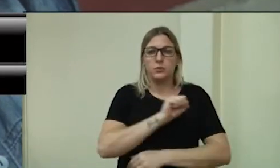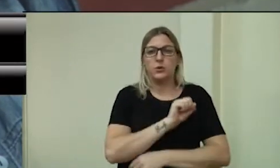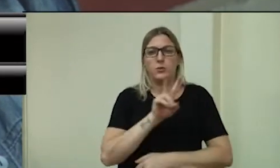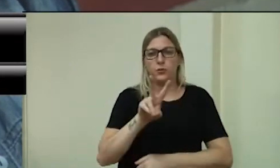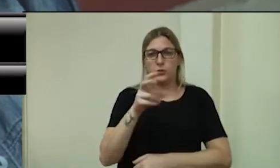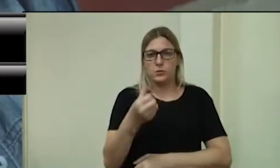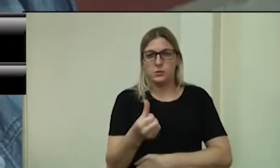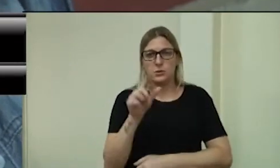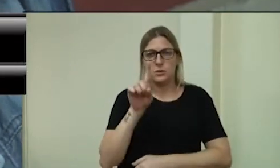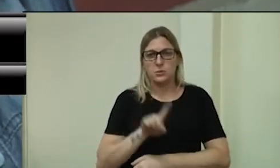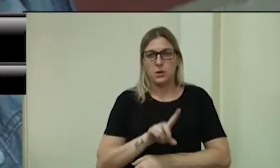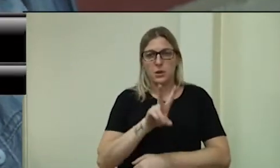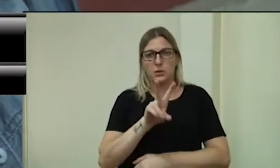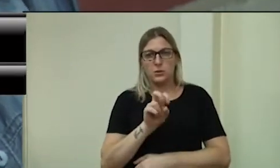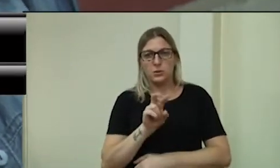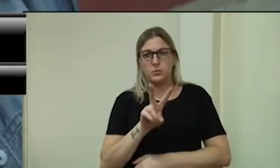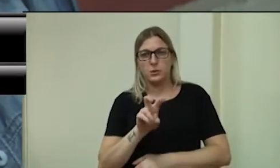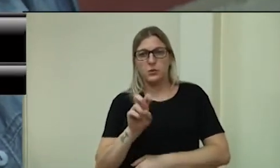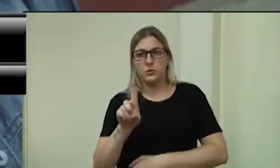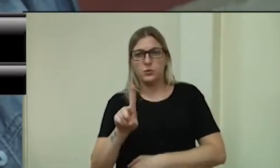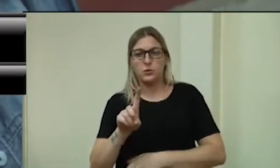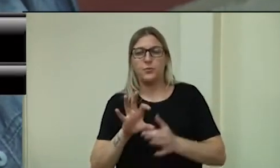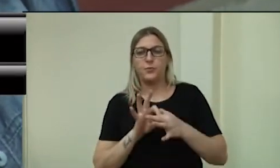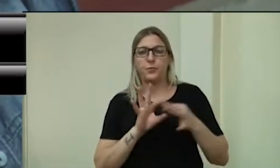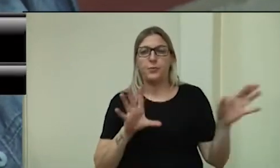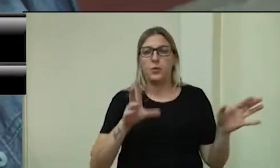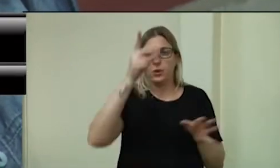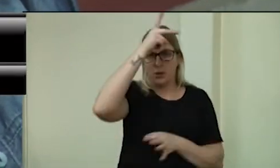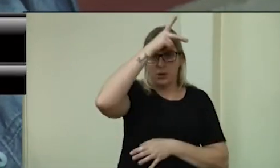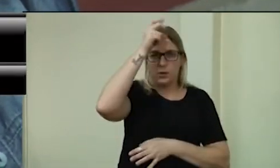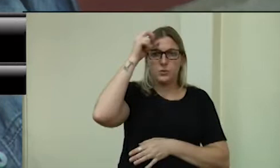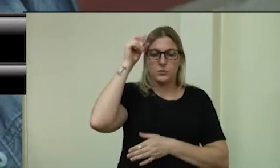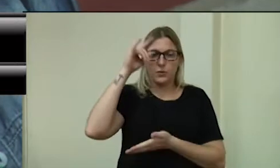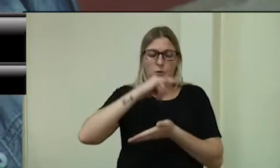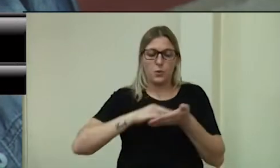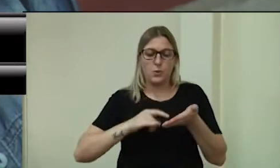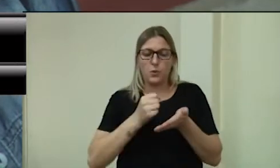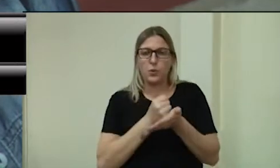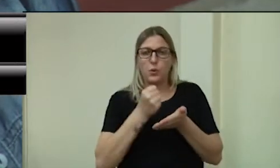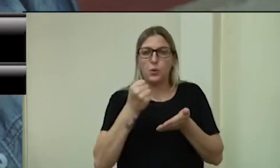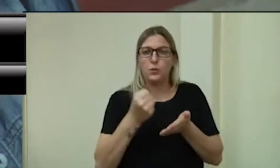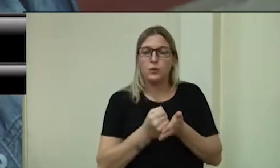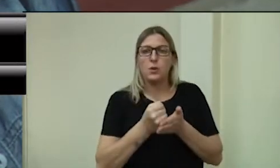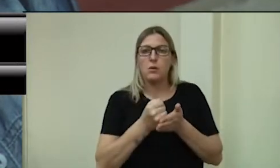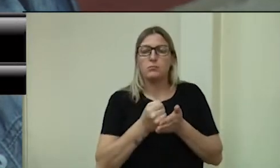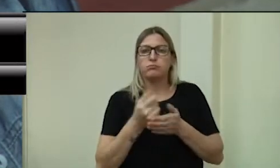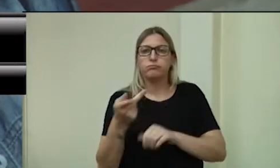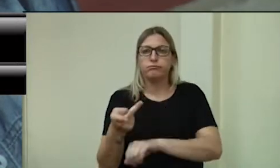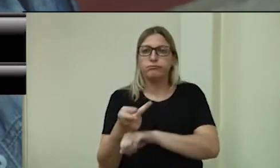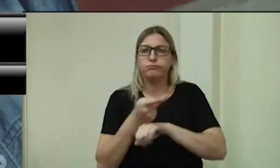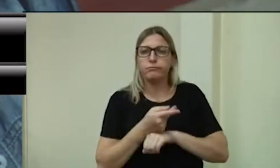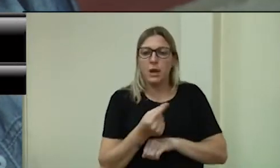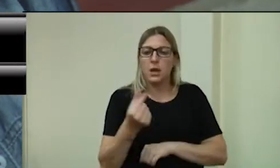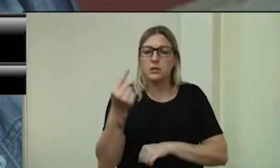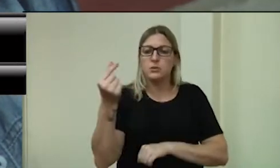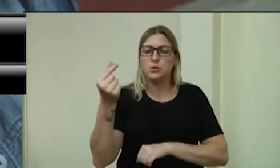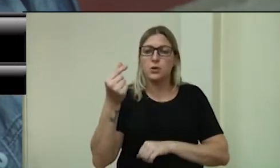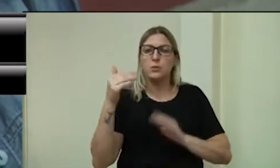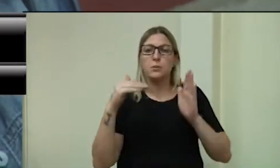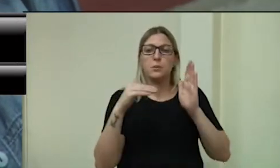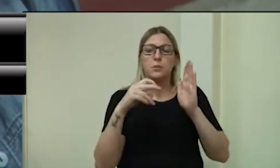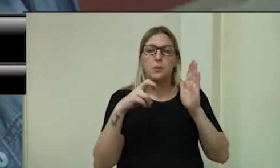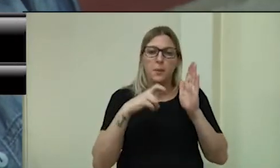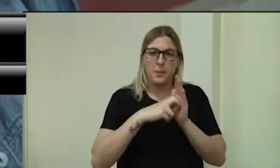de 2021. Autoriza o Poder Executivo a contratar operação de crédito junto à Caixa Econômica Federal